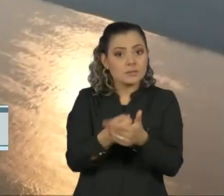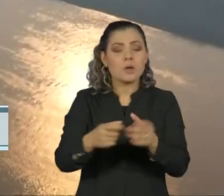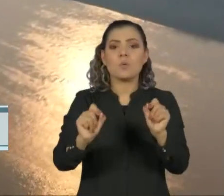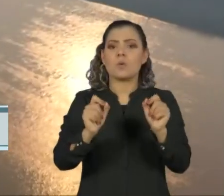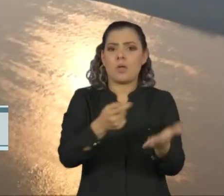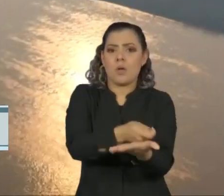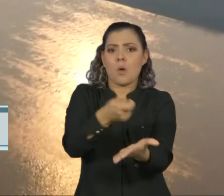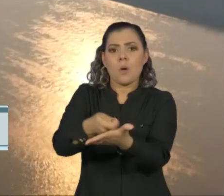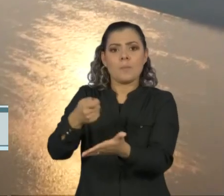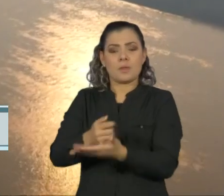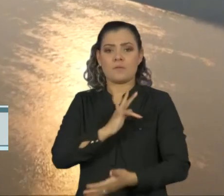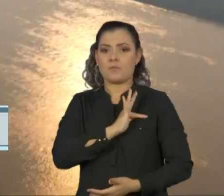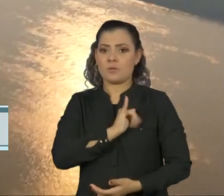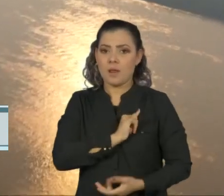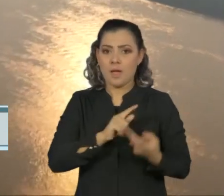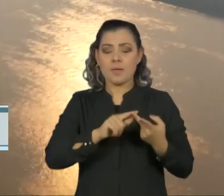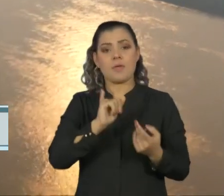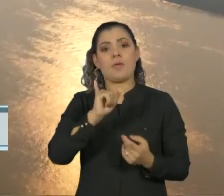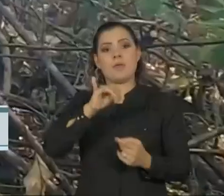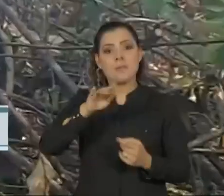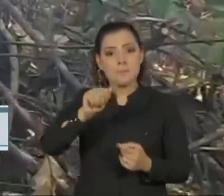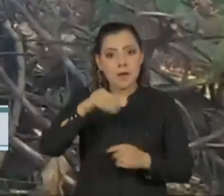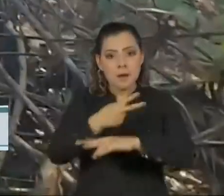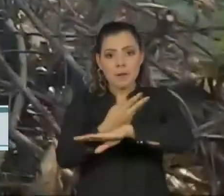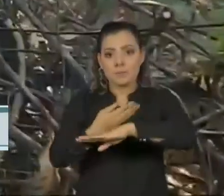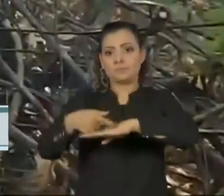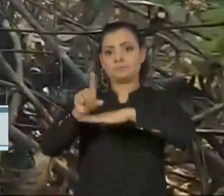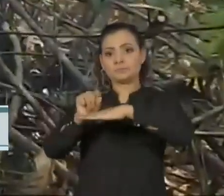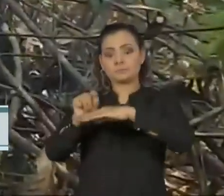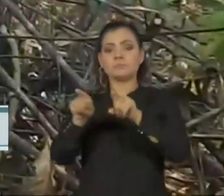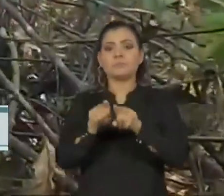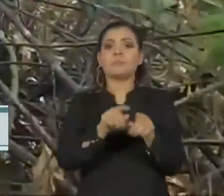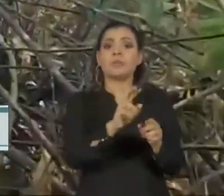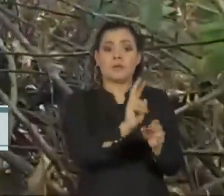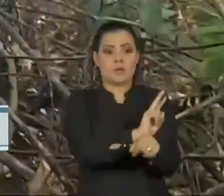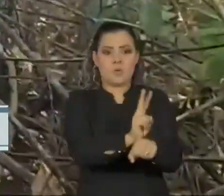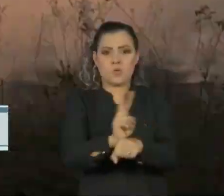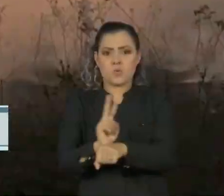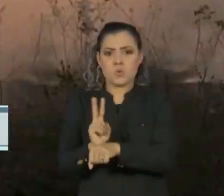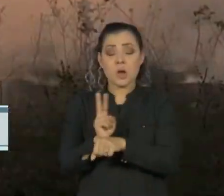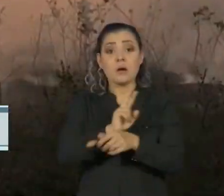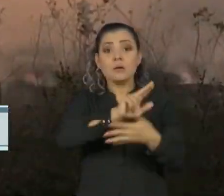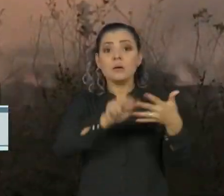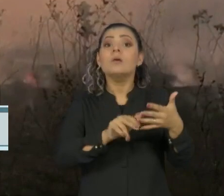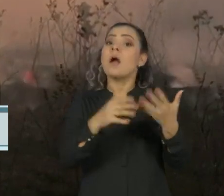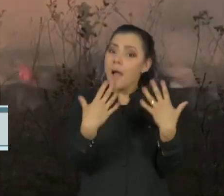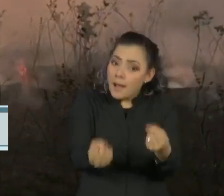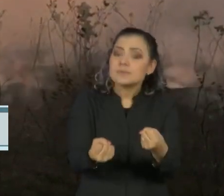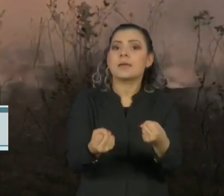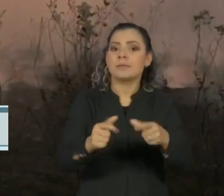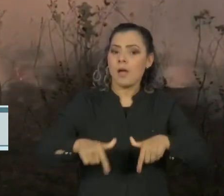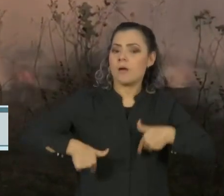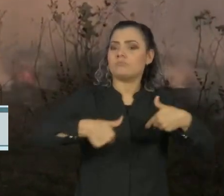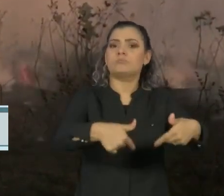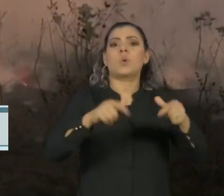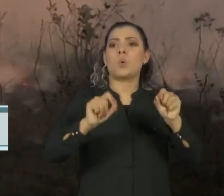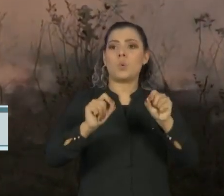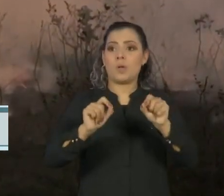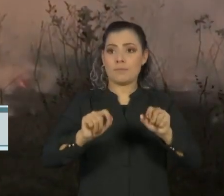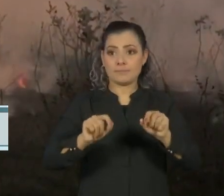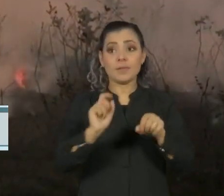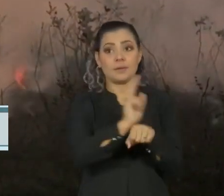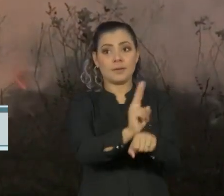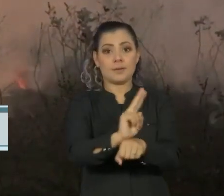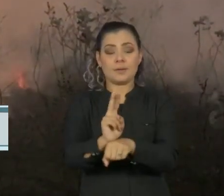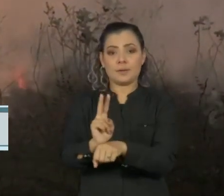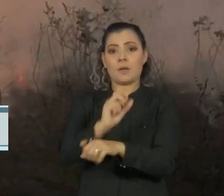obriga a FUNAI, o IBAMA e o Instituto Chico Mendes de Conservação da Biodiversidade a adotarem imediatamente ações para